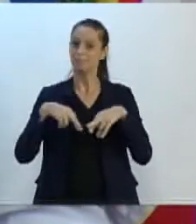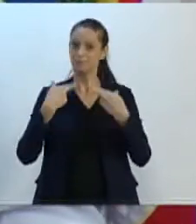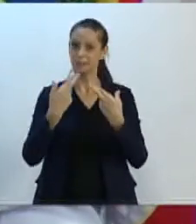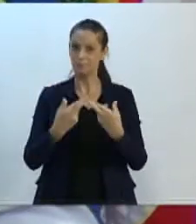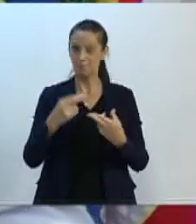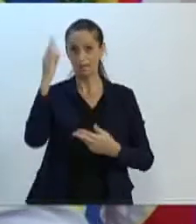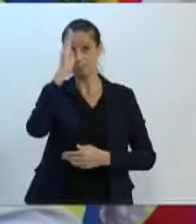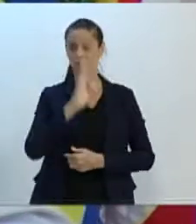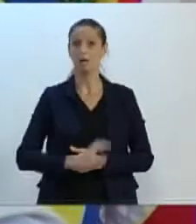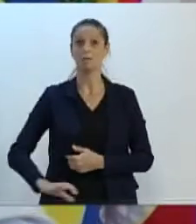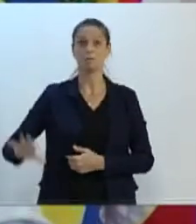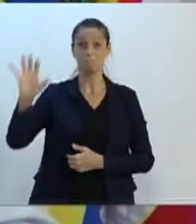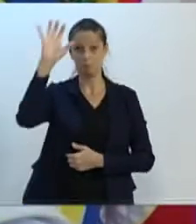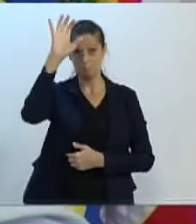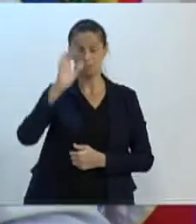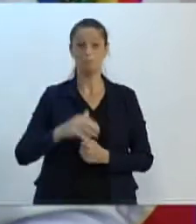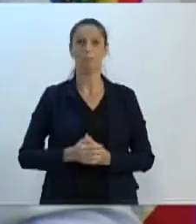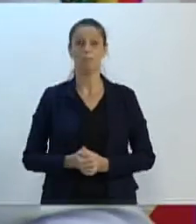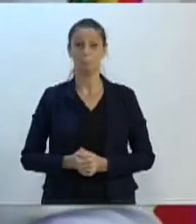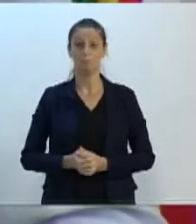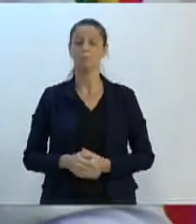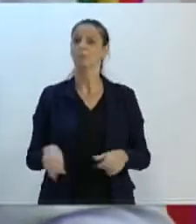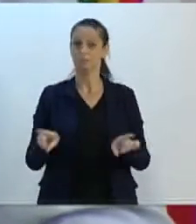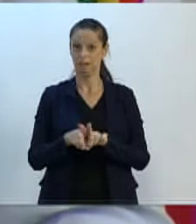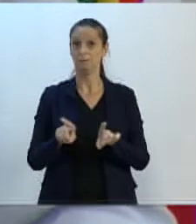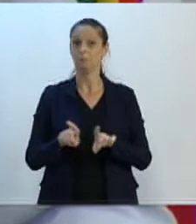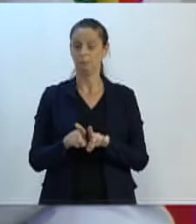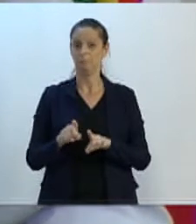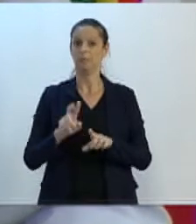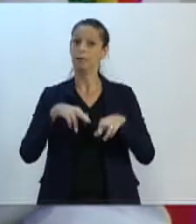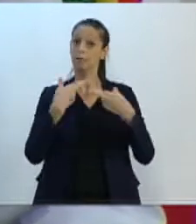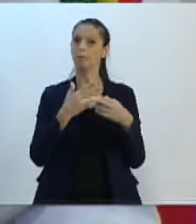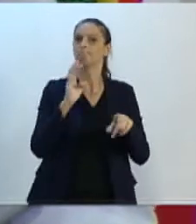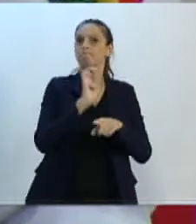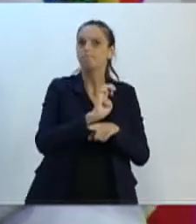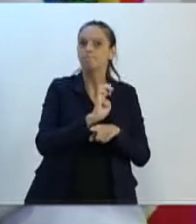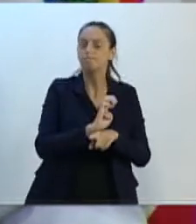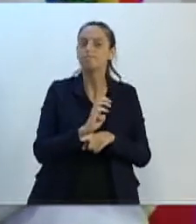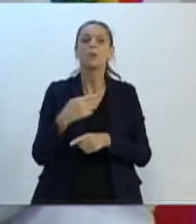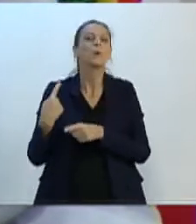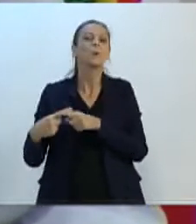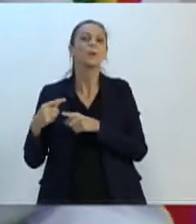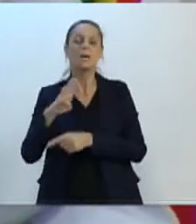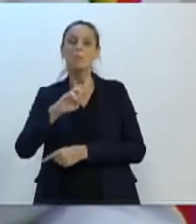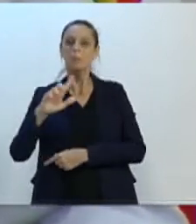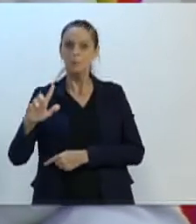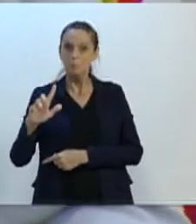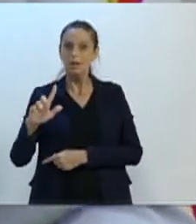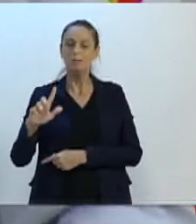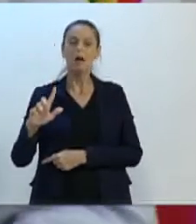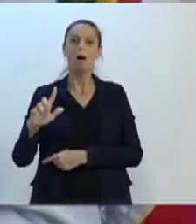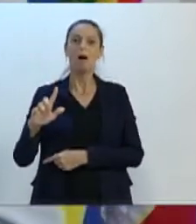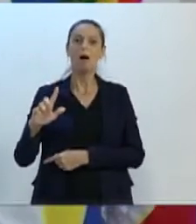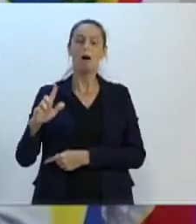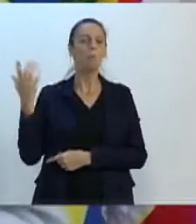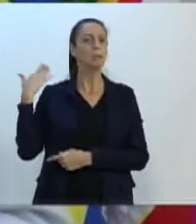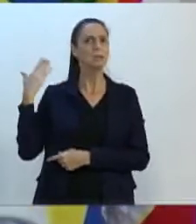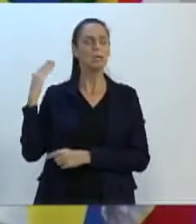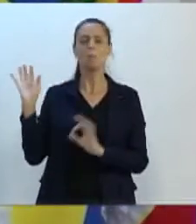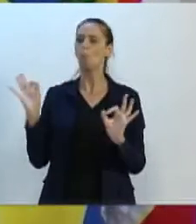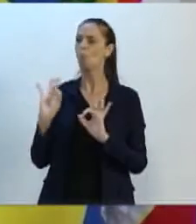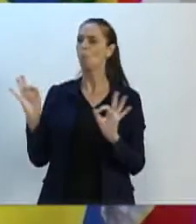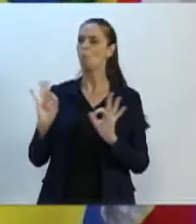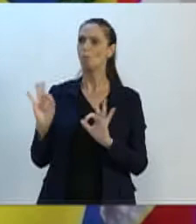nacional e também estadual, quando Blumenau até então não se dava a